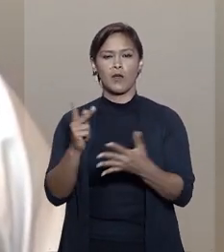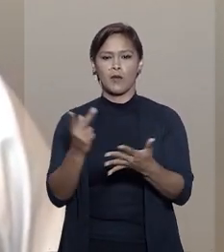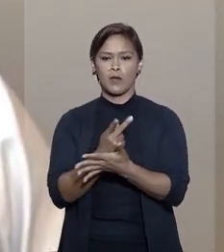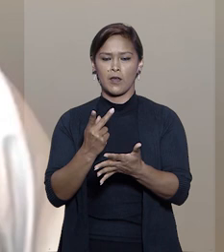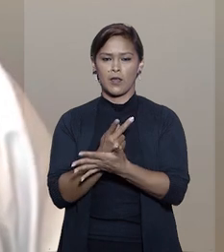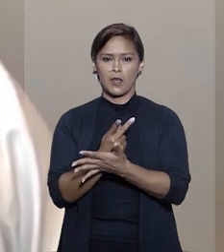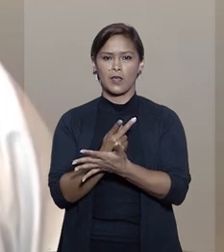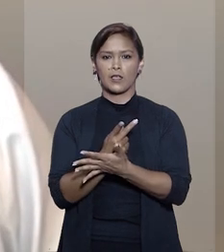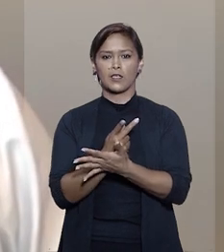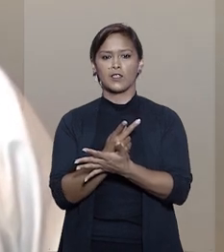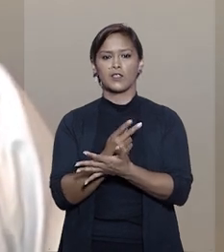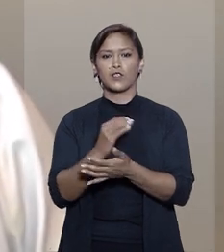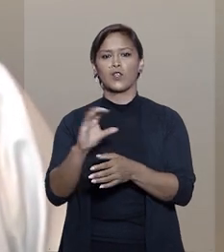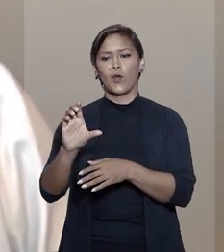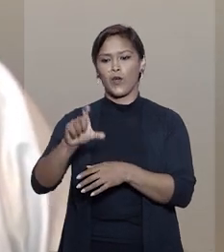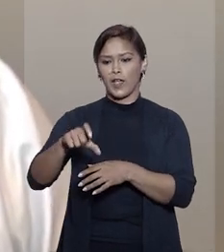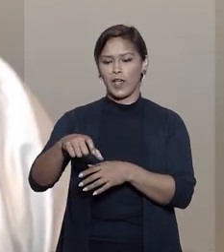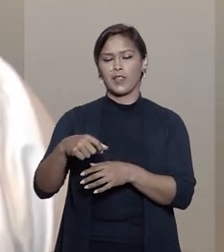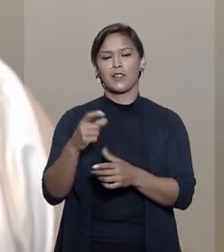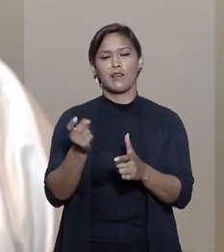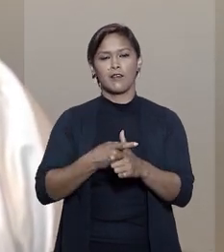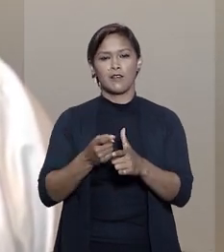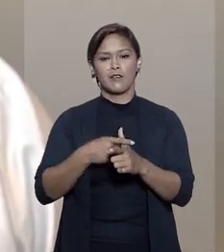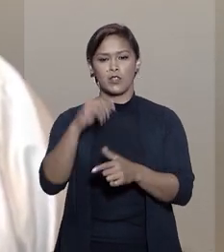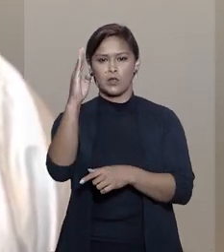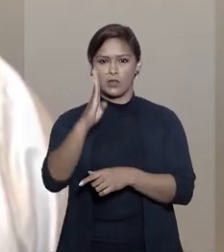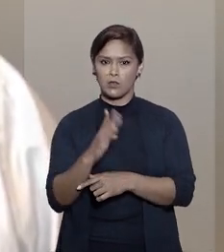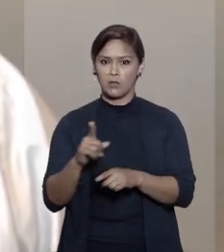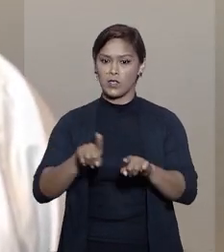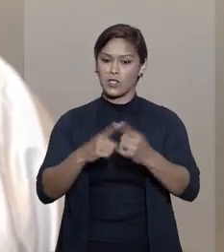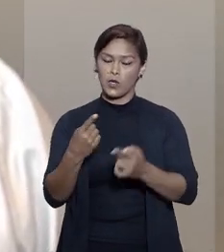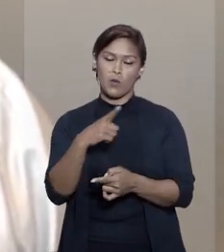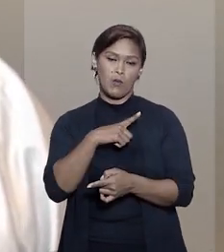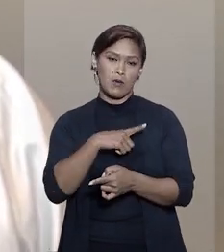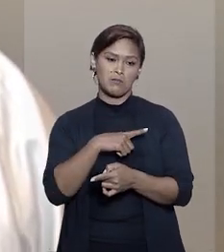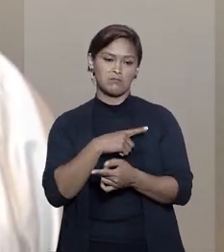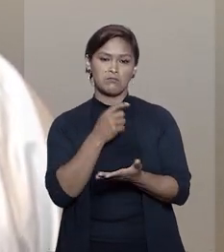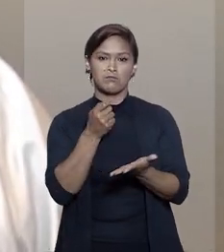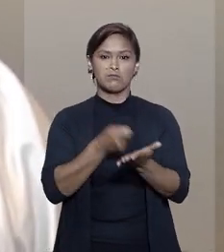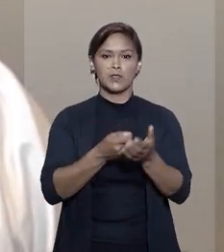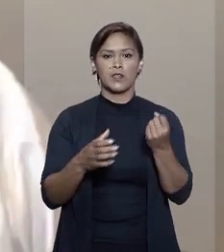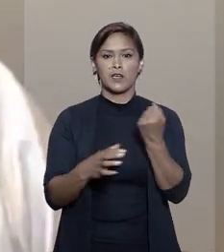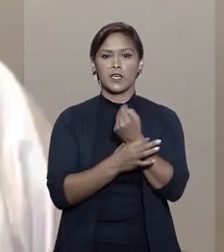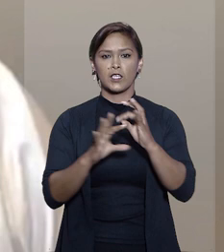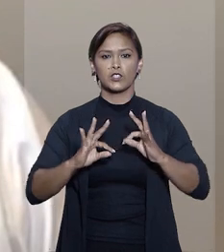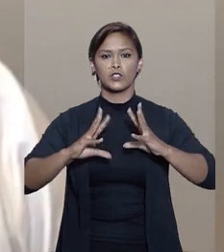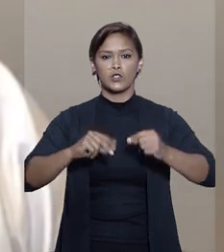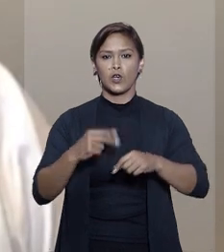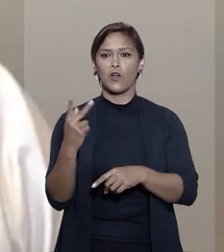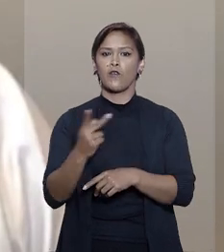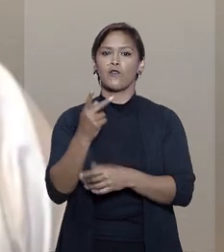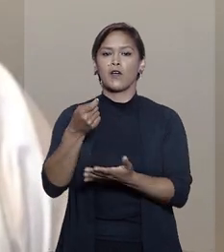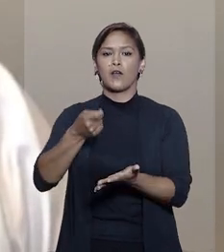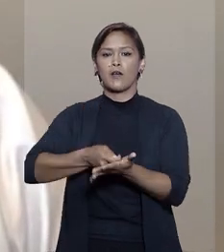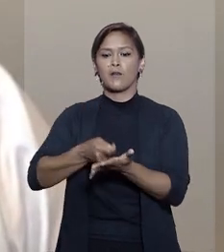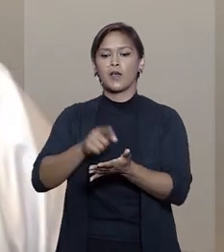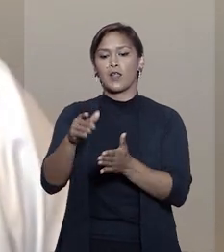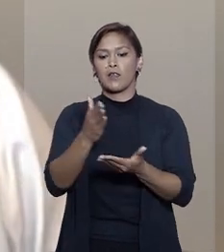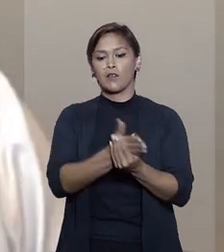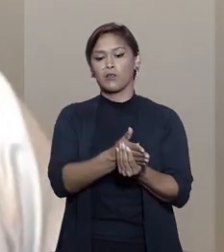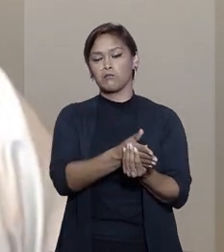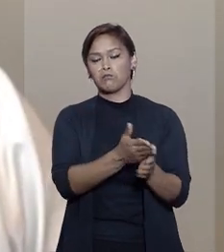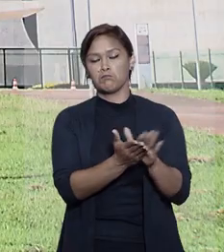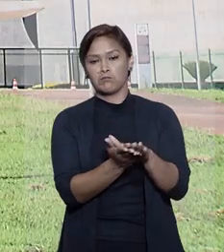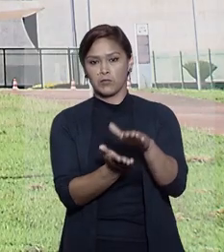do executado no cadastro de devedores, enquanto não houver a garantia total do valor cobrado ali no